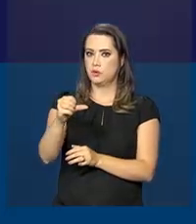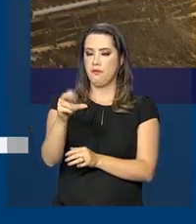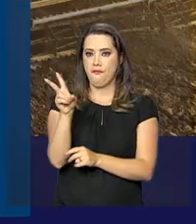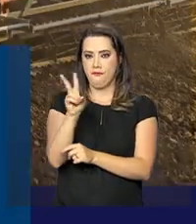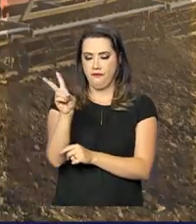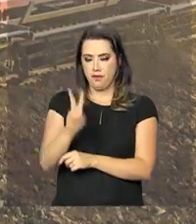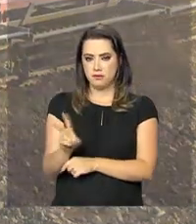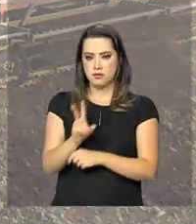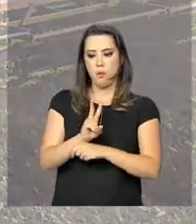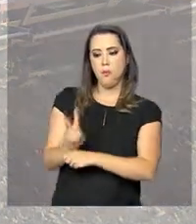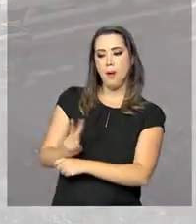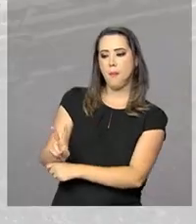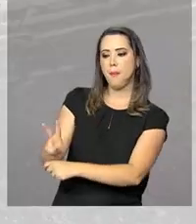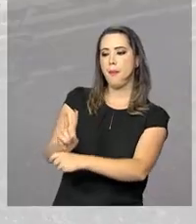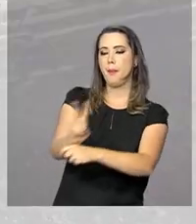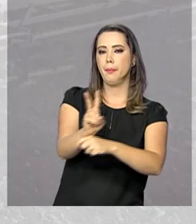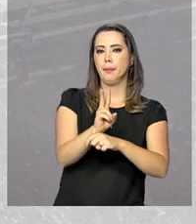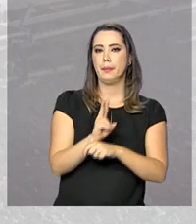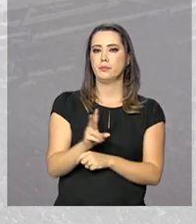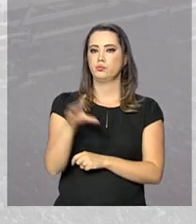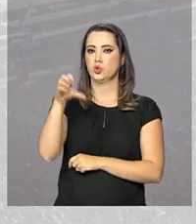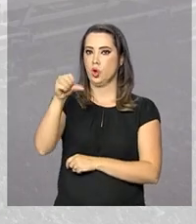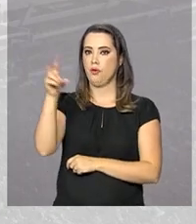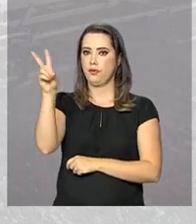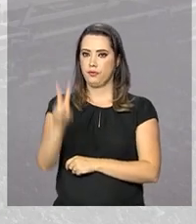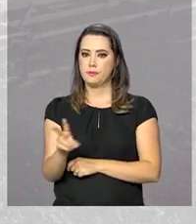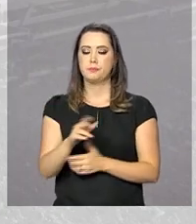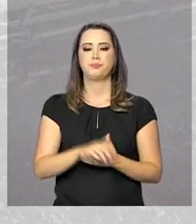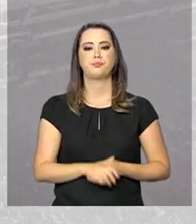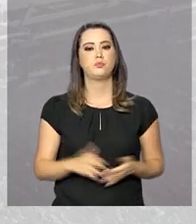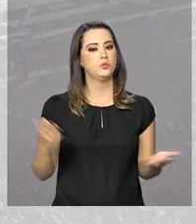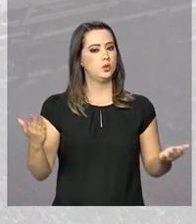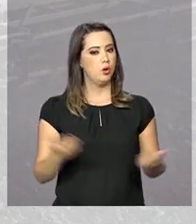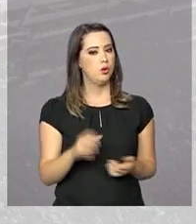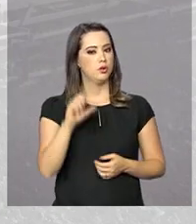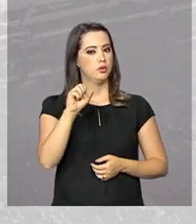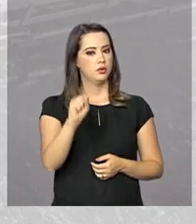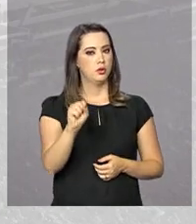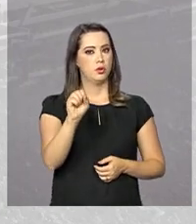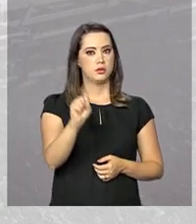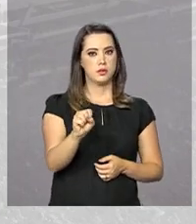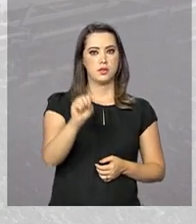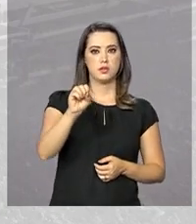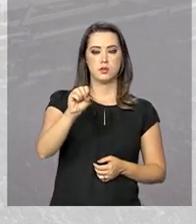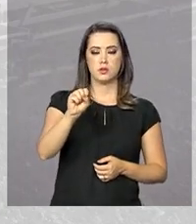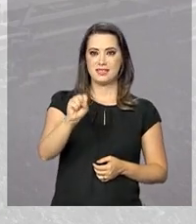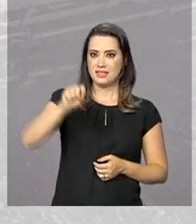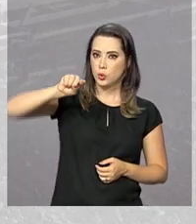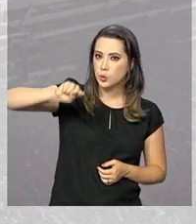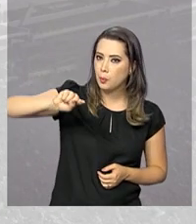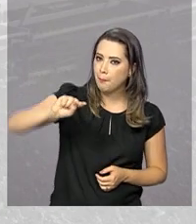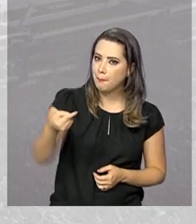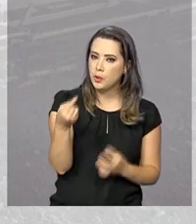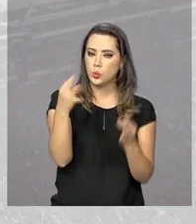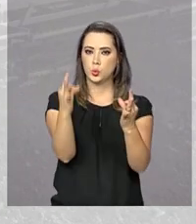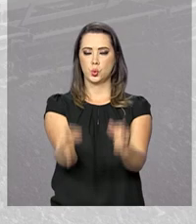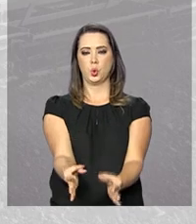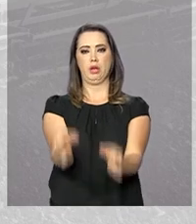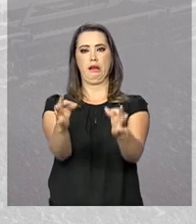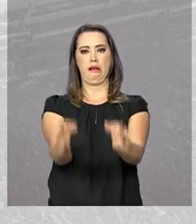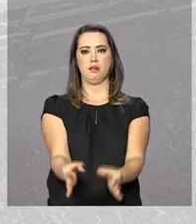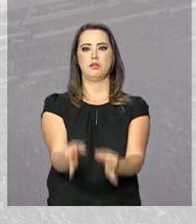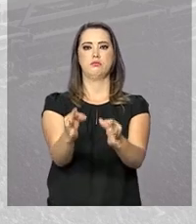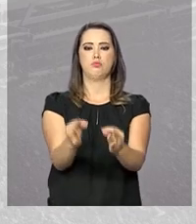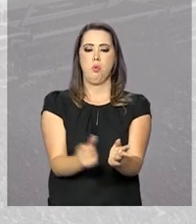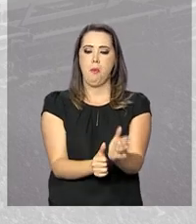Atualmente, a Conab tem nos estoques, em todo o país, 888 mil toneladas de grãos. A maior parte é de